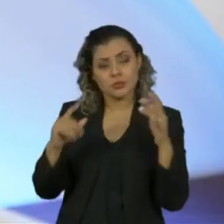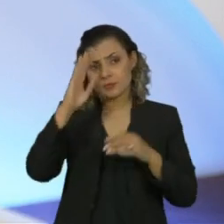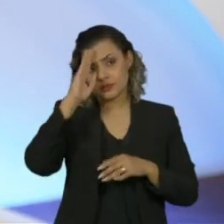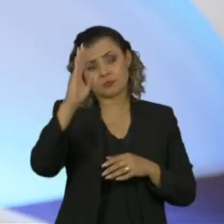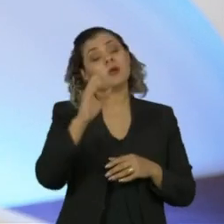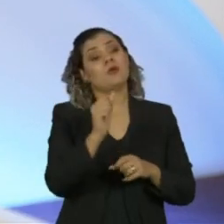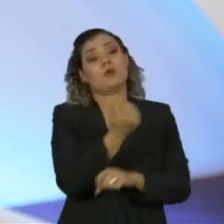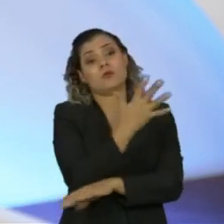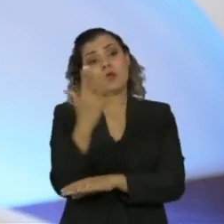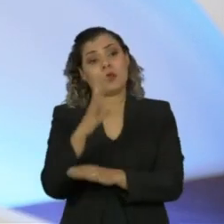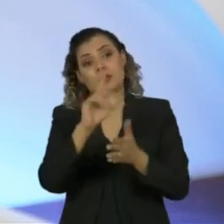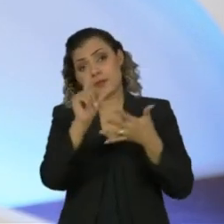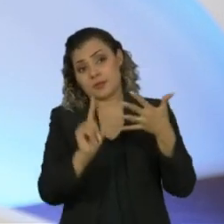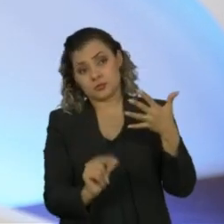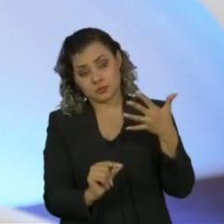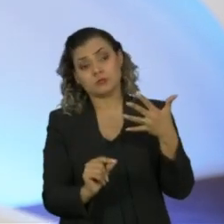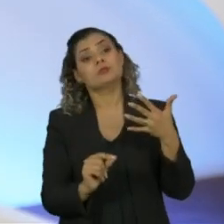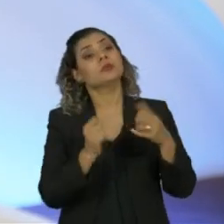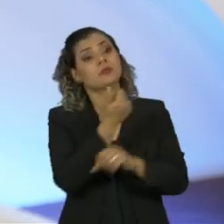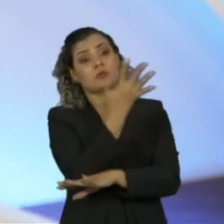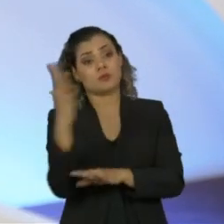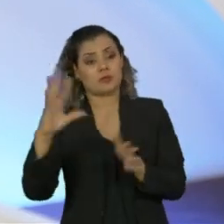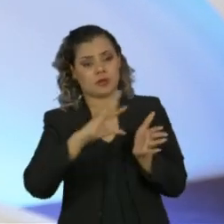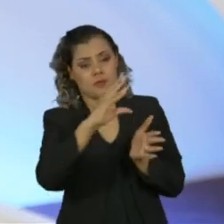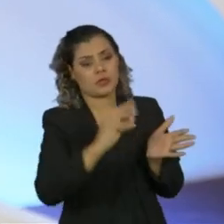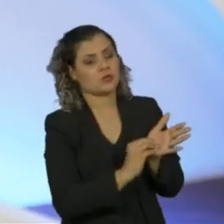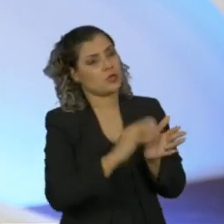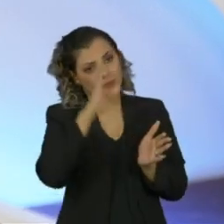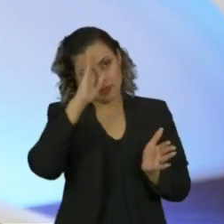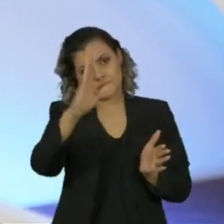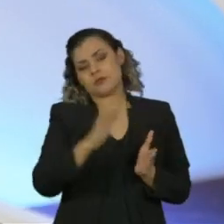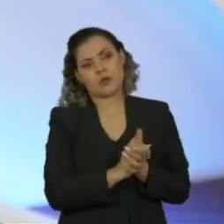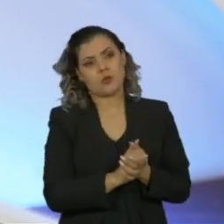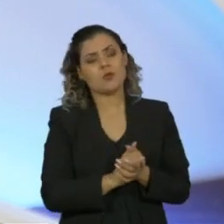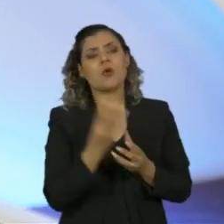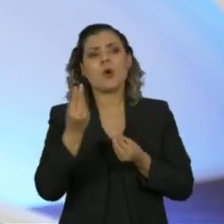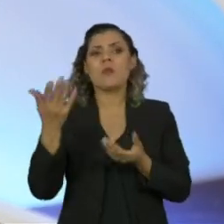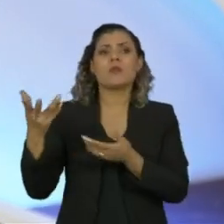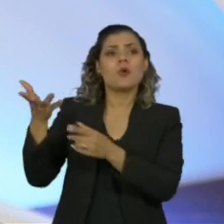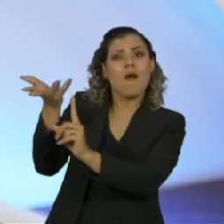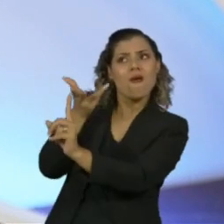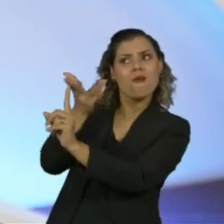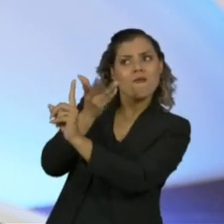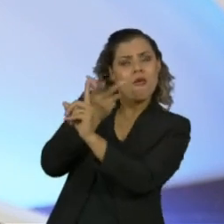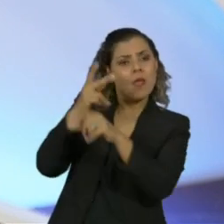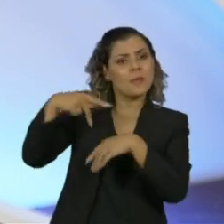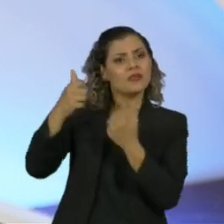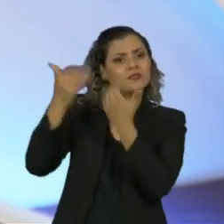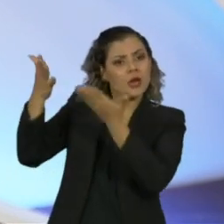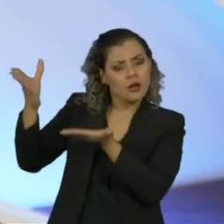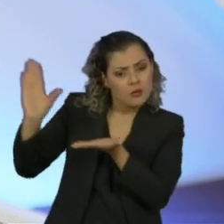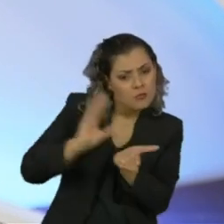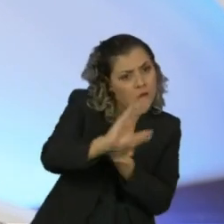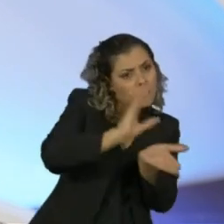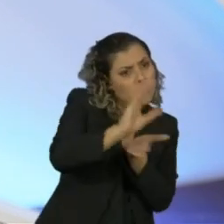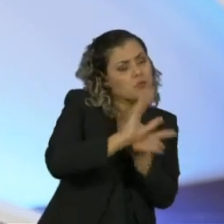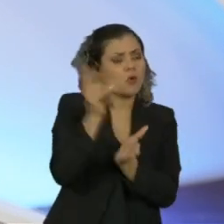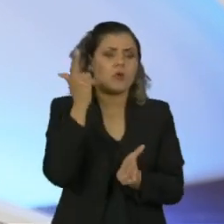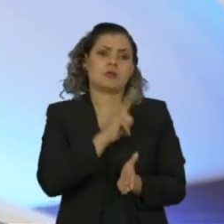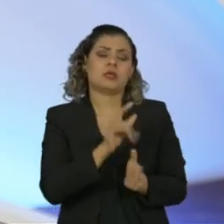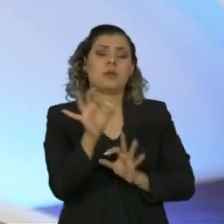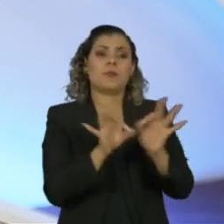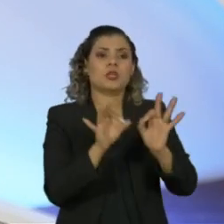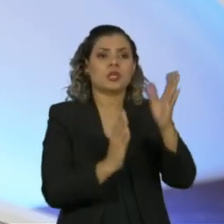amazônica, para que a gente possa voltar a atrair recursos. Que projetos nós podemos aprovar para que a gente possa ter